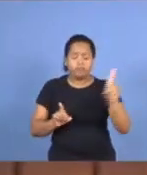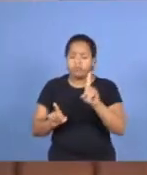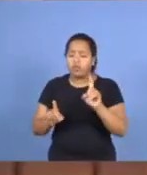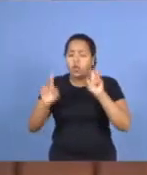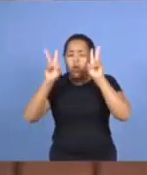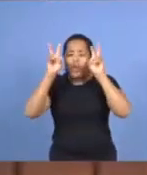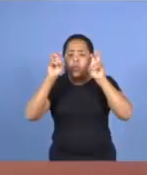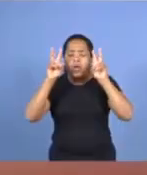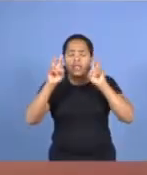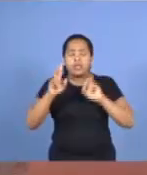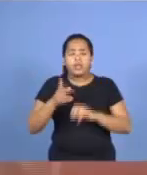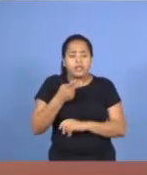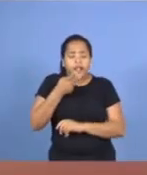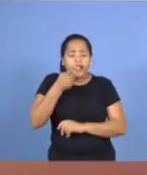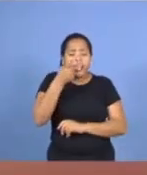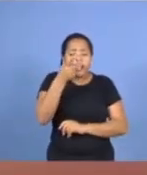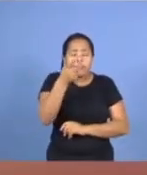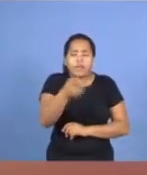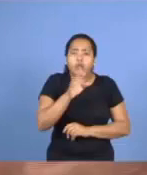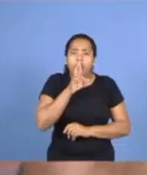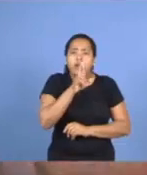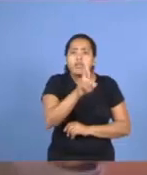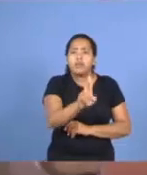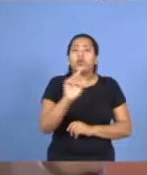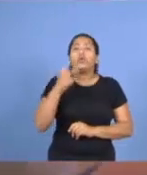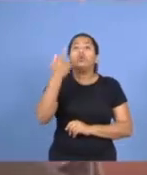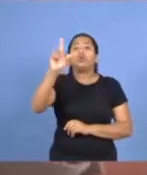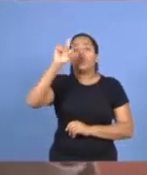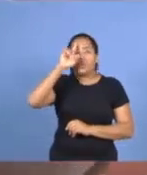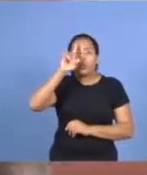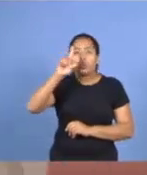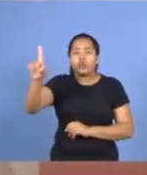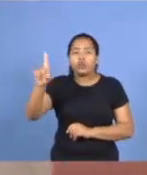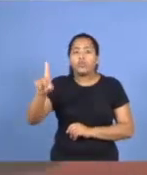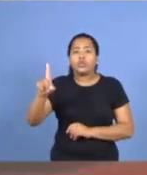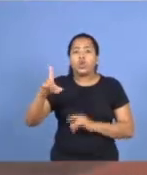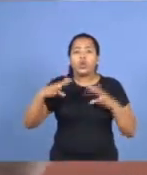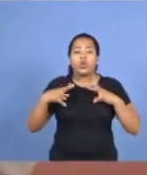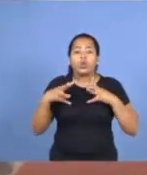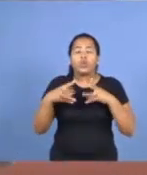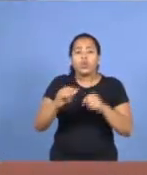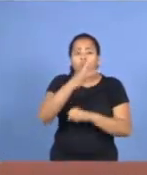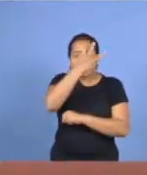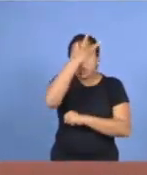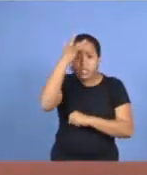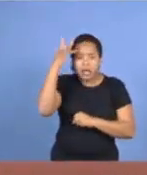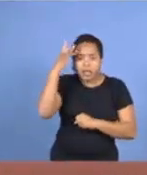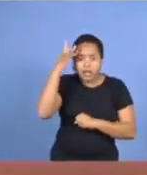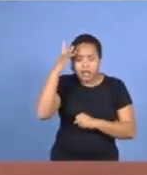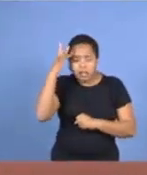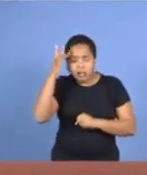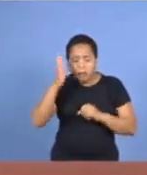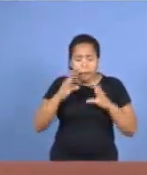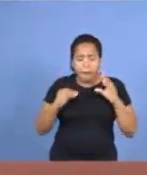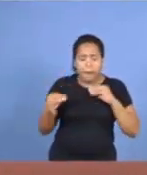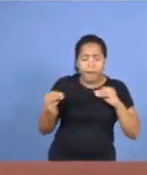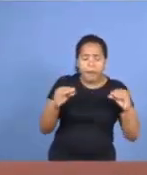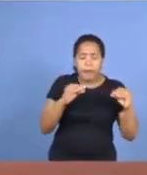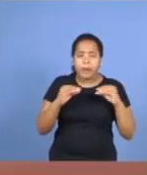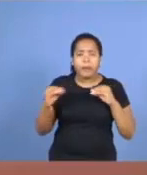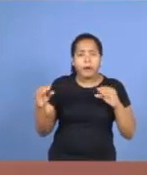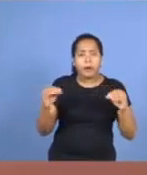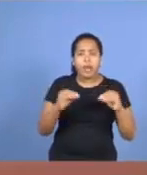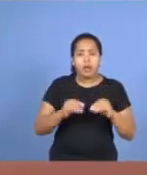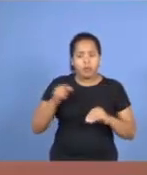falou uma coisa, sobre o assunto, no outro dia, estava todo mundo criticando, porque ela tinha a posição